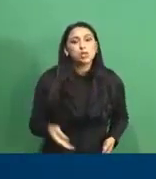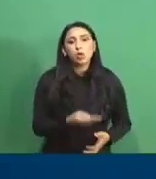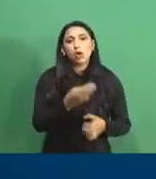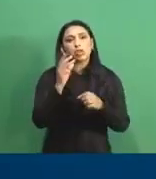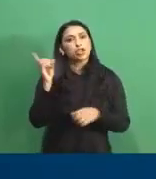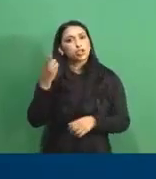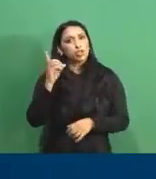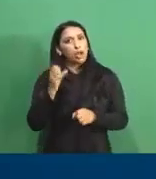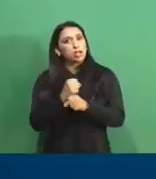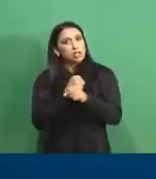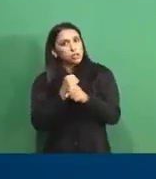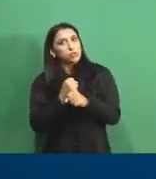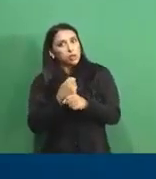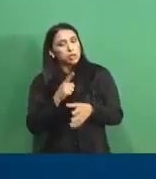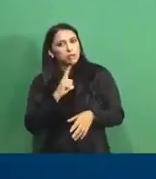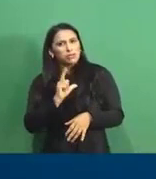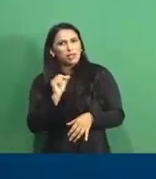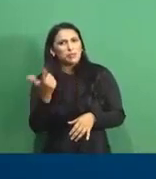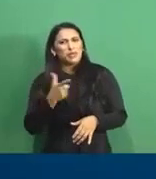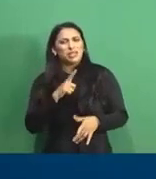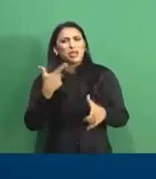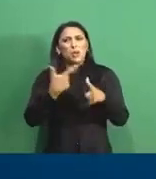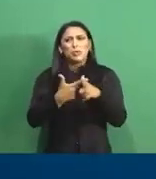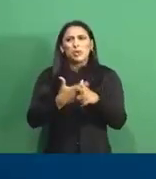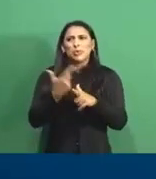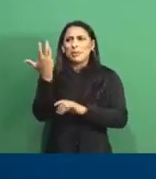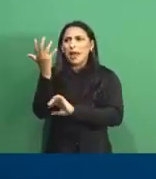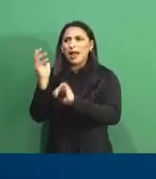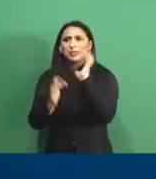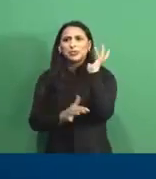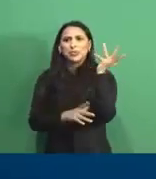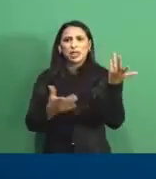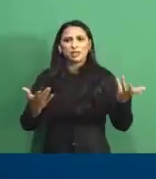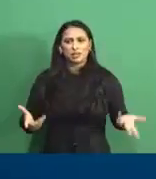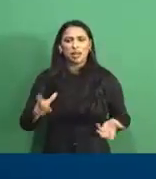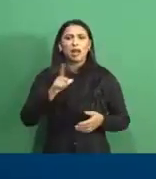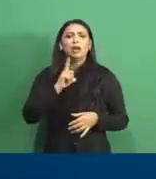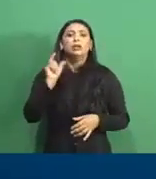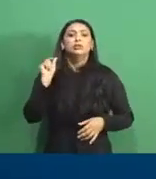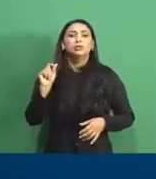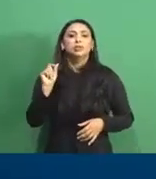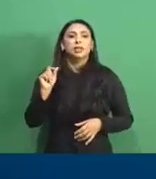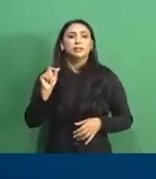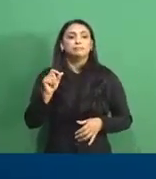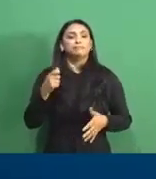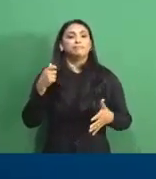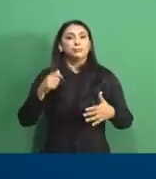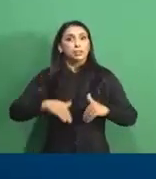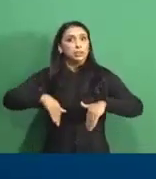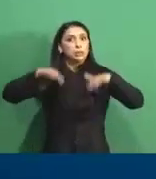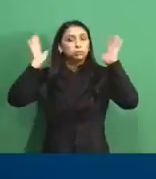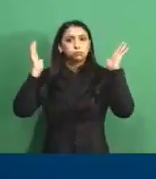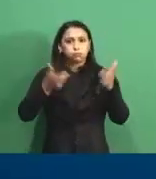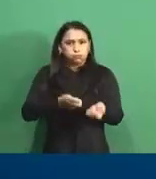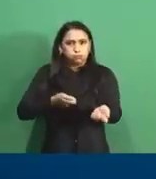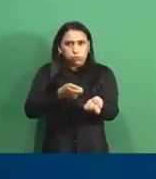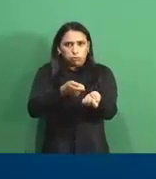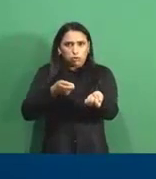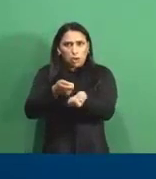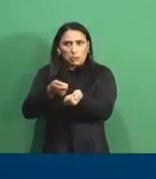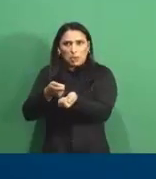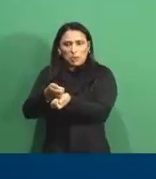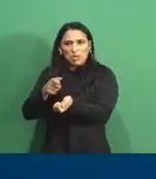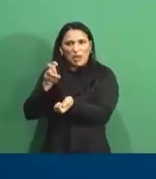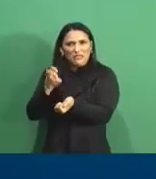Também sofremos com os impactos ambientais devido à aplicação excessiva de inseticidas. E